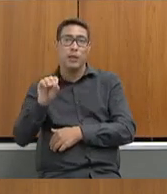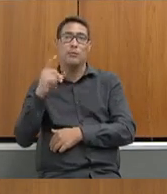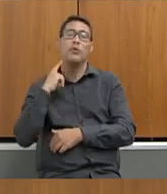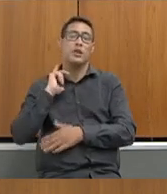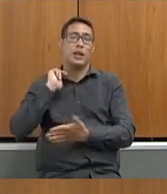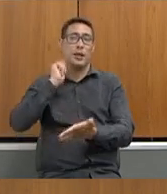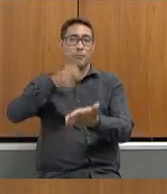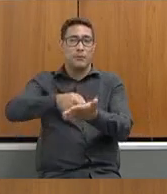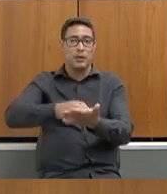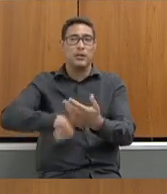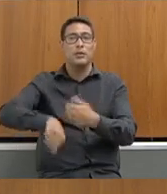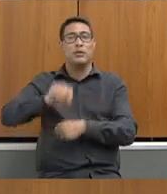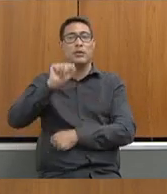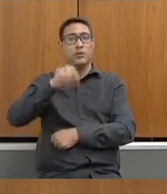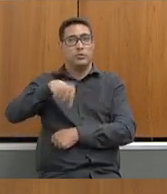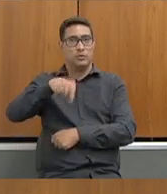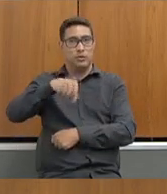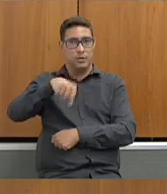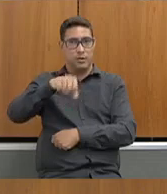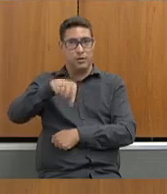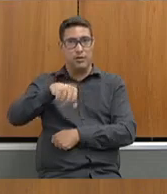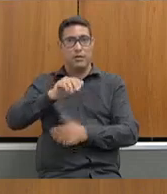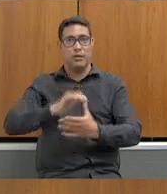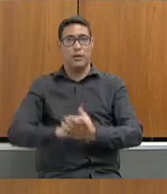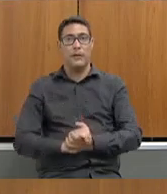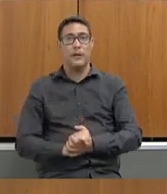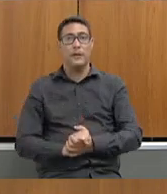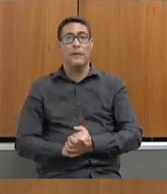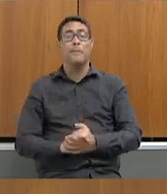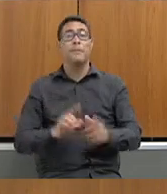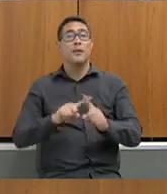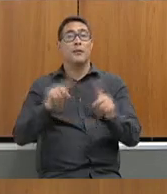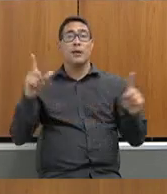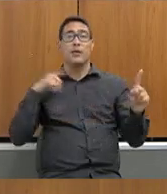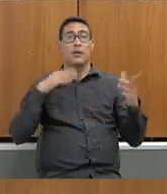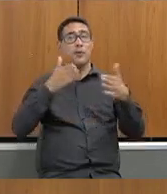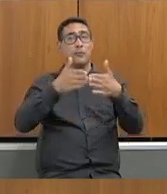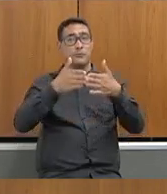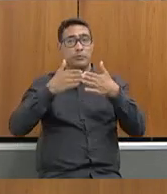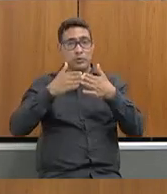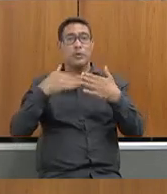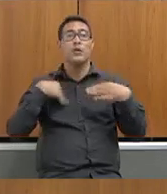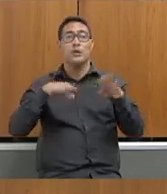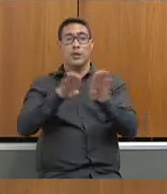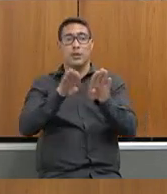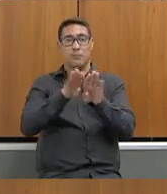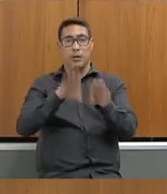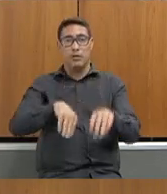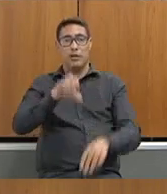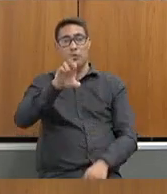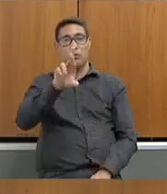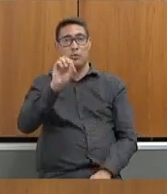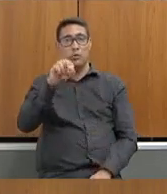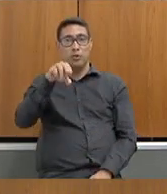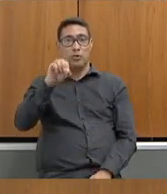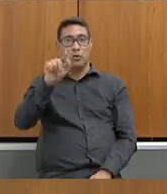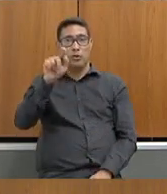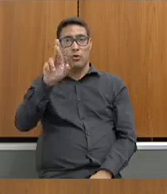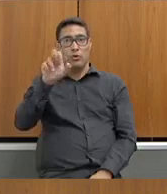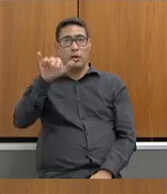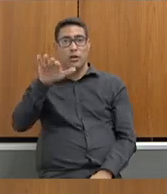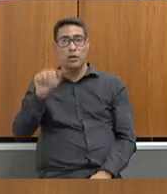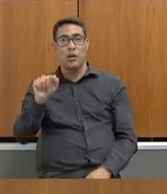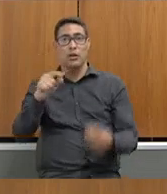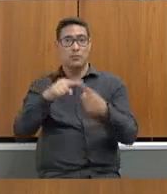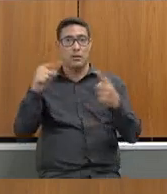pagando. Eu tenho aqui, como a senhora pediu, nós não temos um cronograma efetivo do concurso, mas eu já posso te